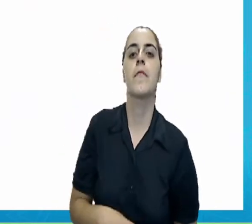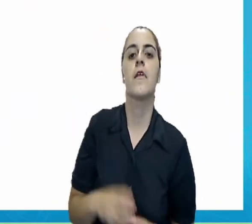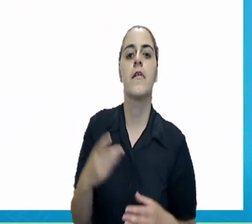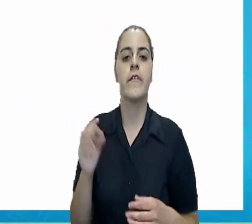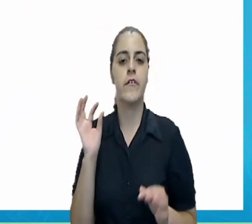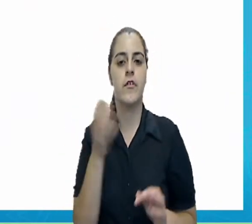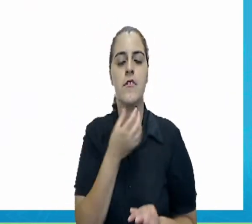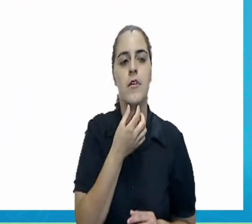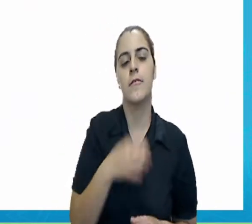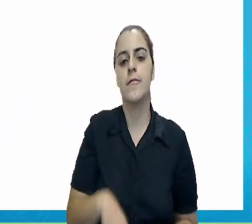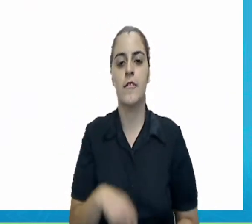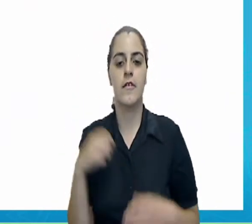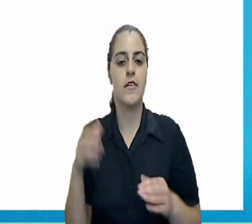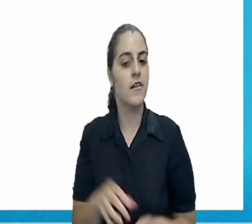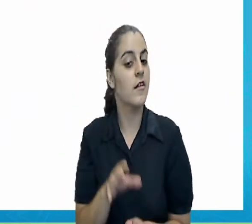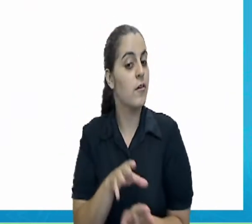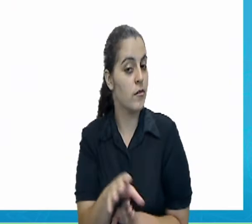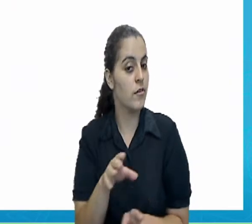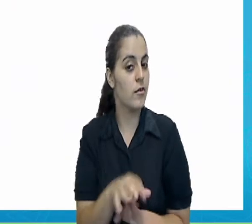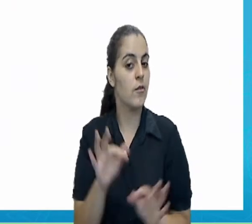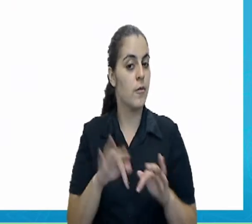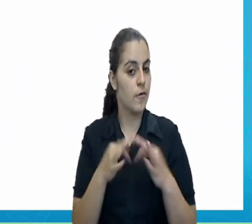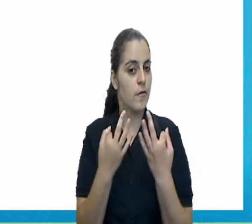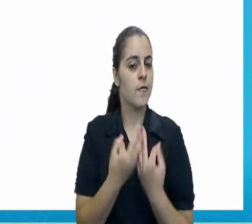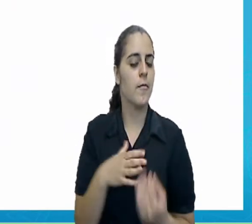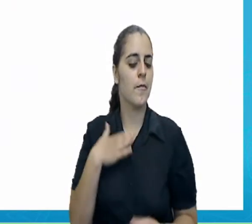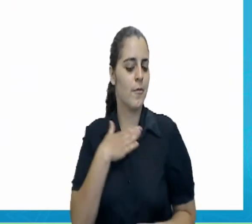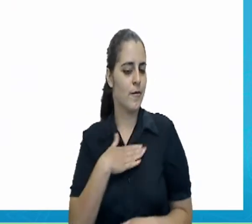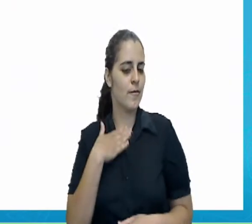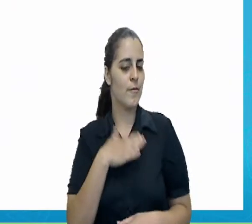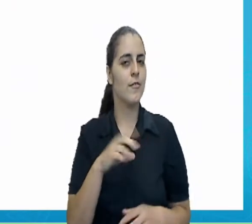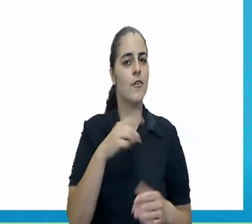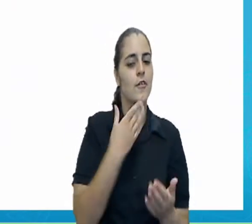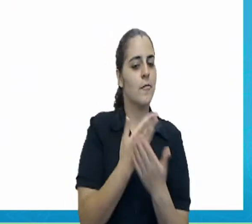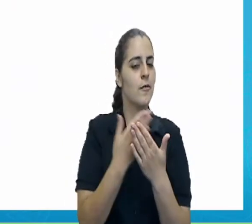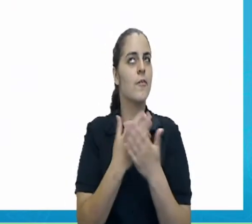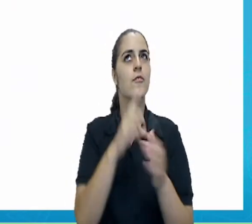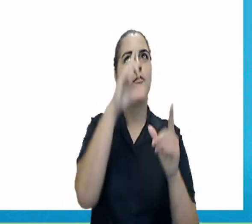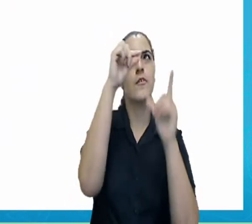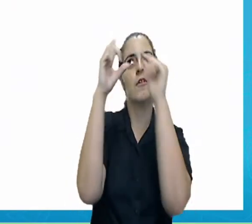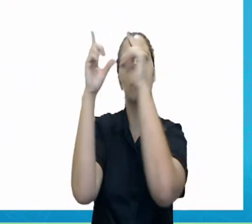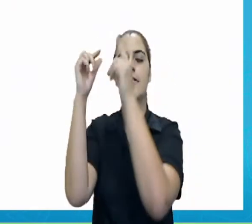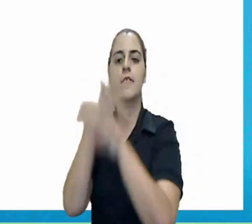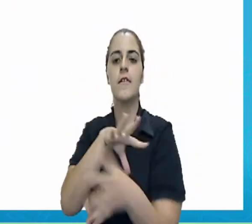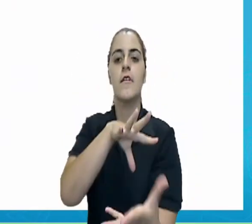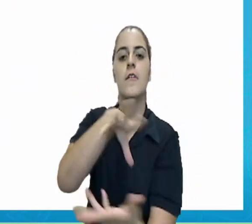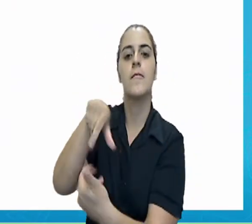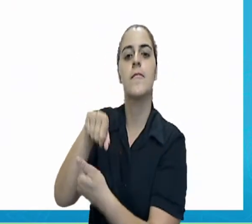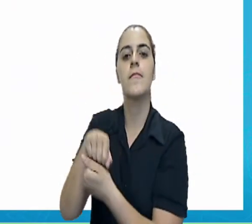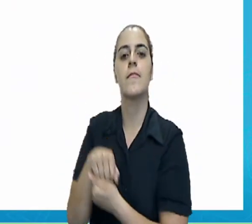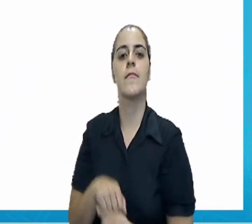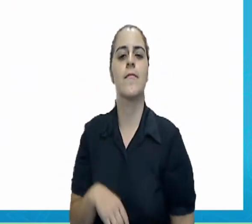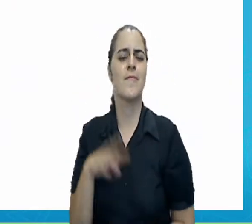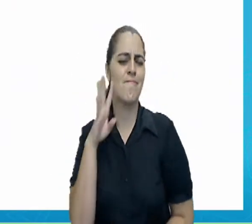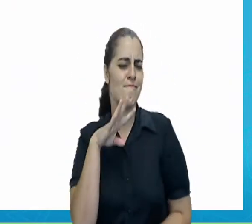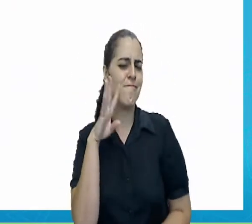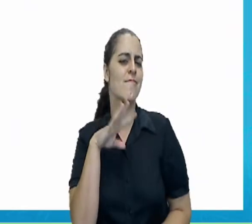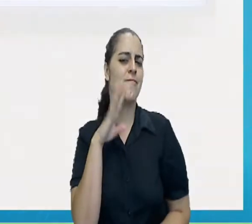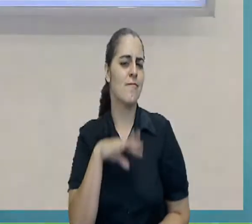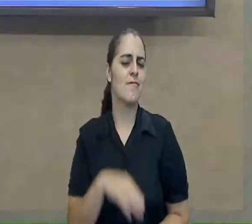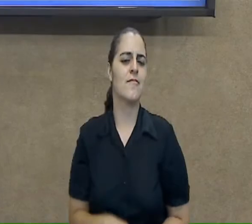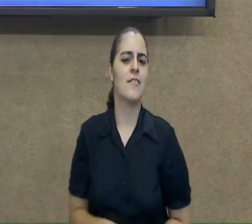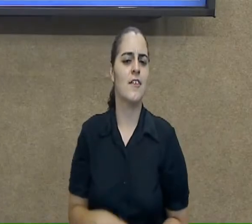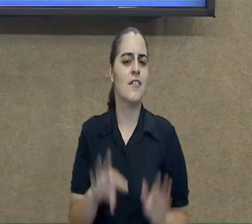certamente influenciou no gosto pela astronomia. Bacana